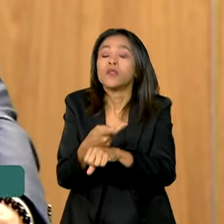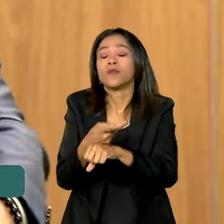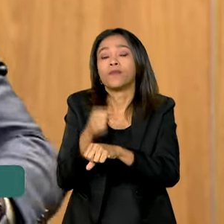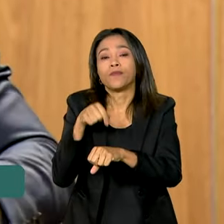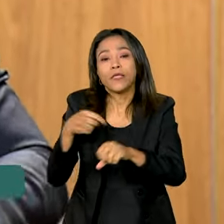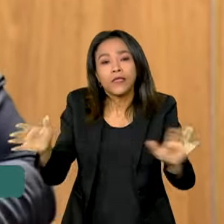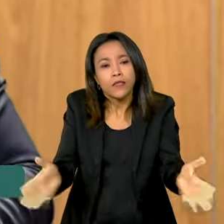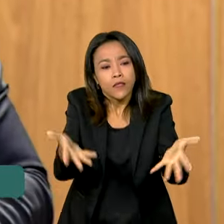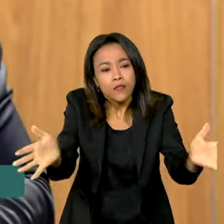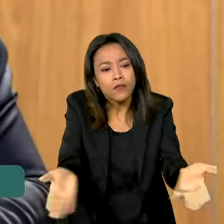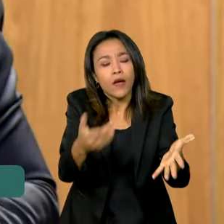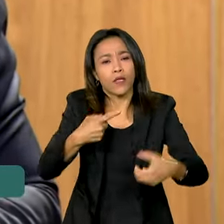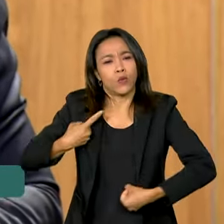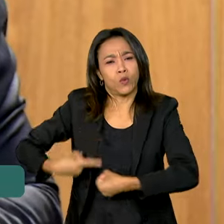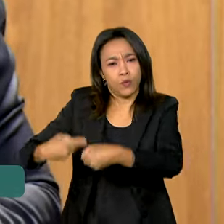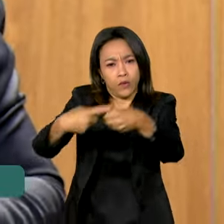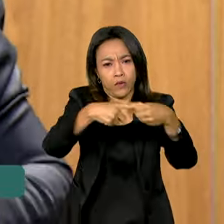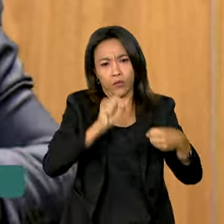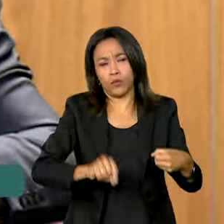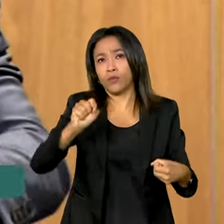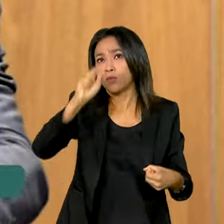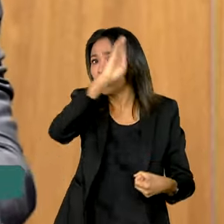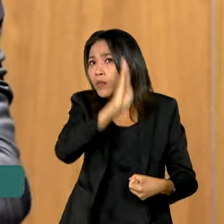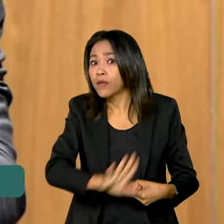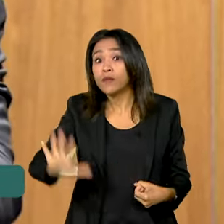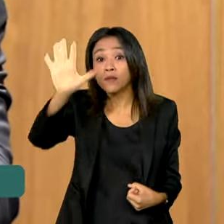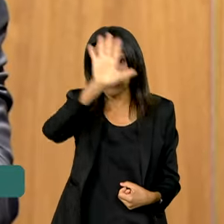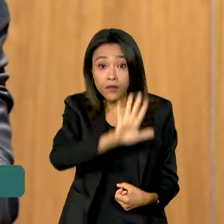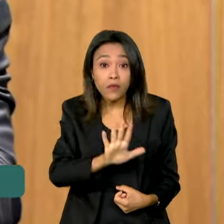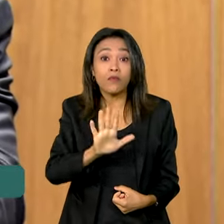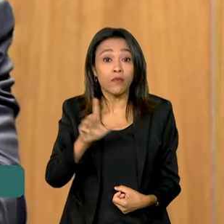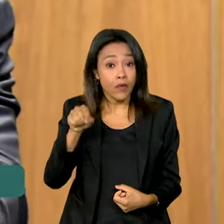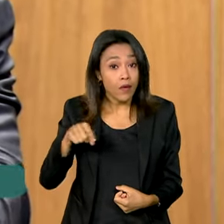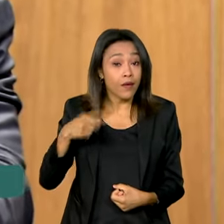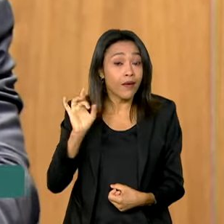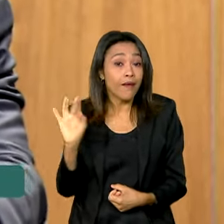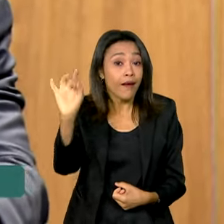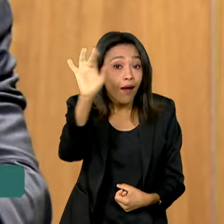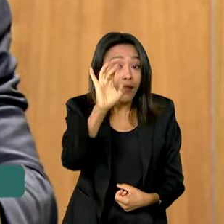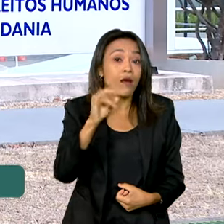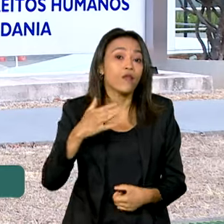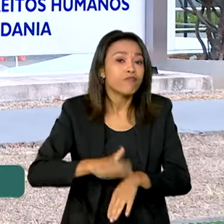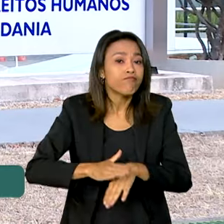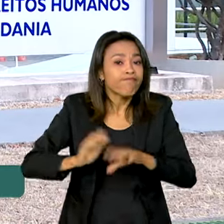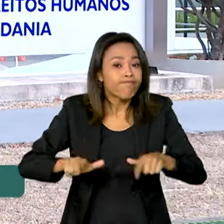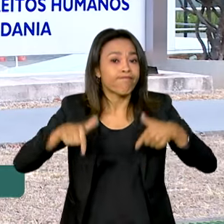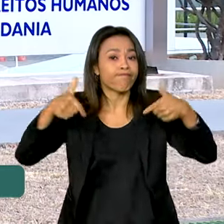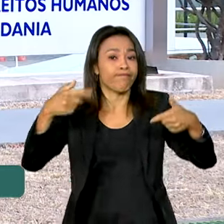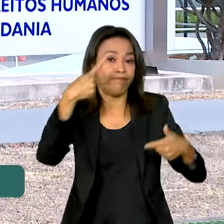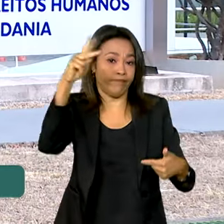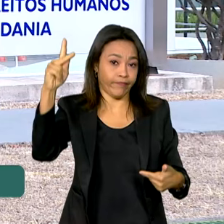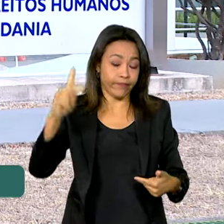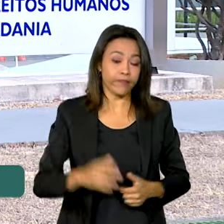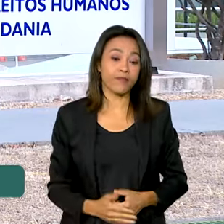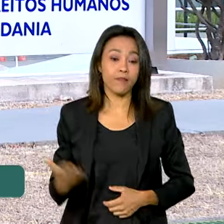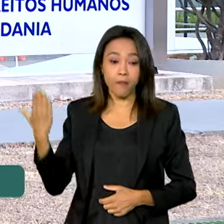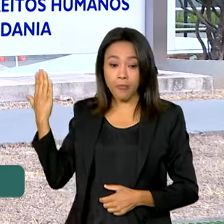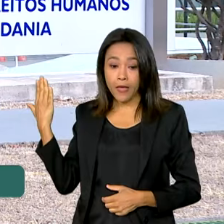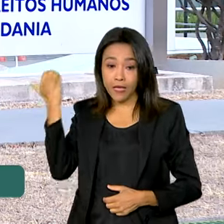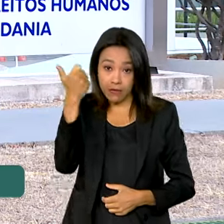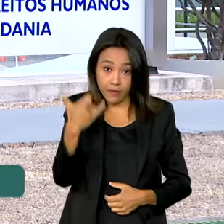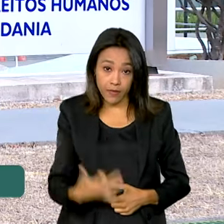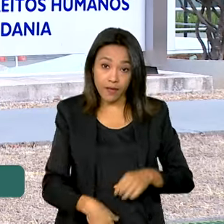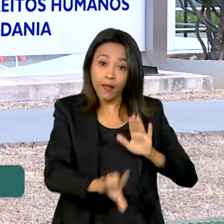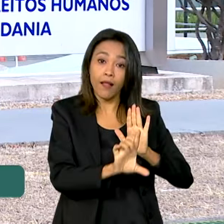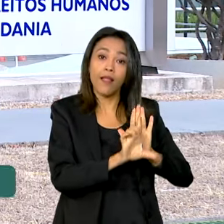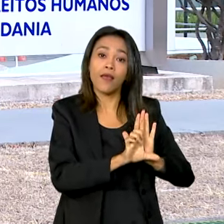incentivar com que os municípios e os estados façam esse trabalho. A legislação brasileira estabelece que